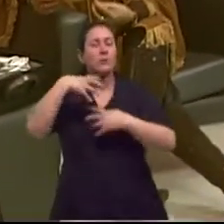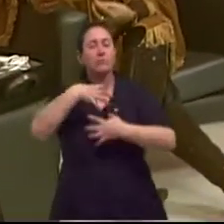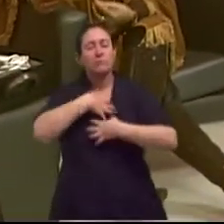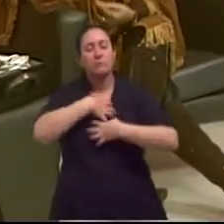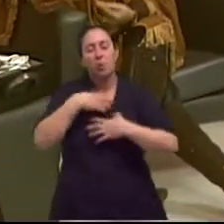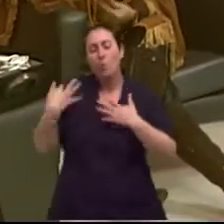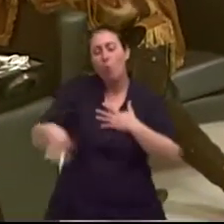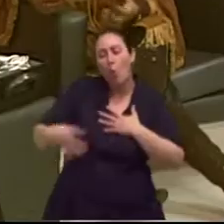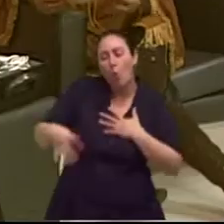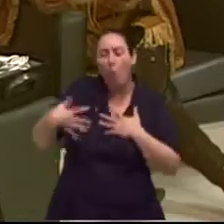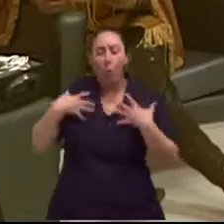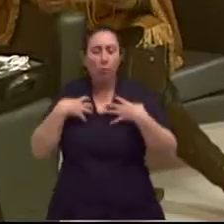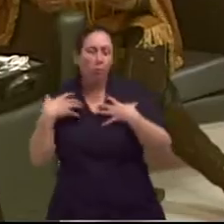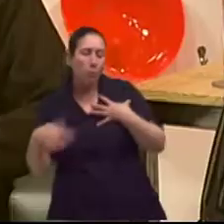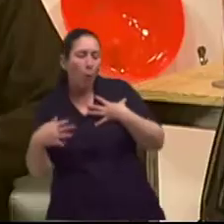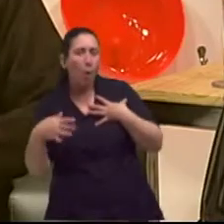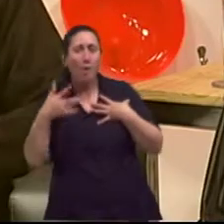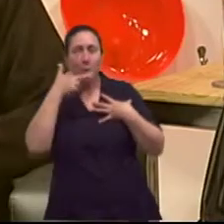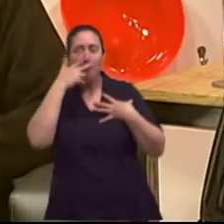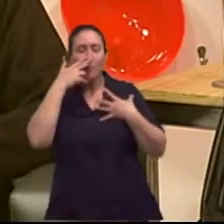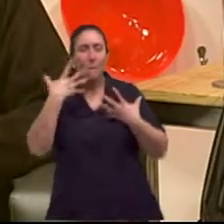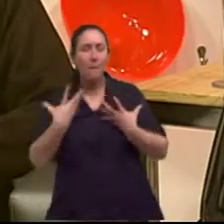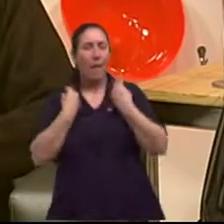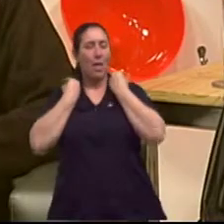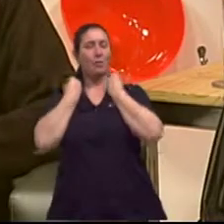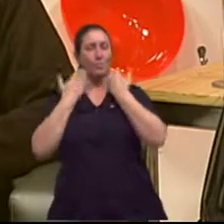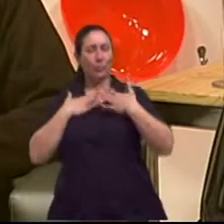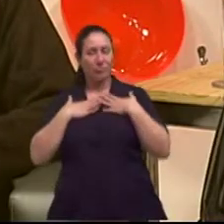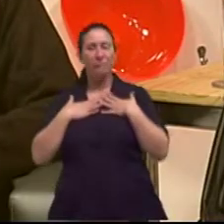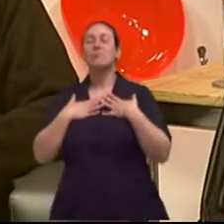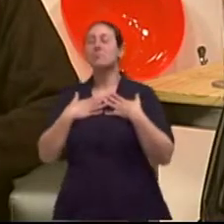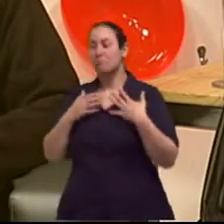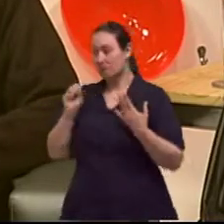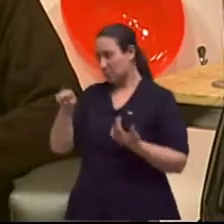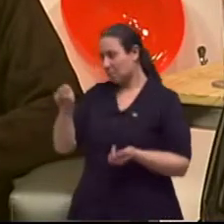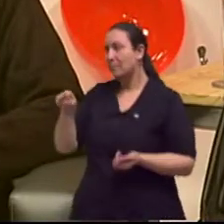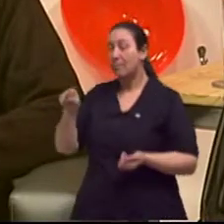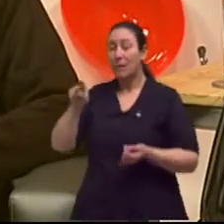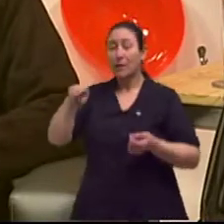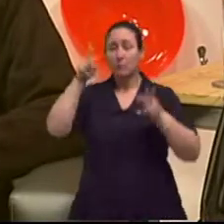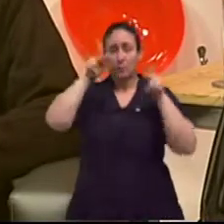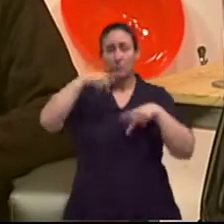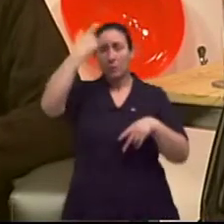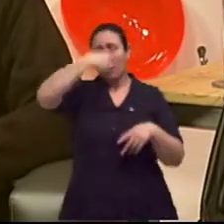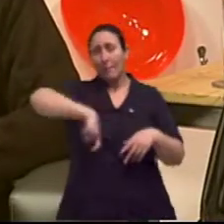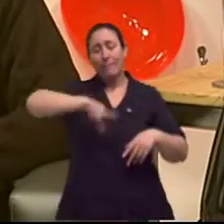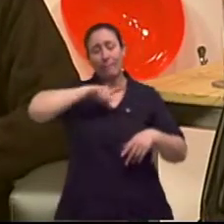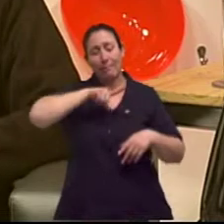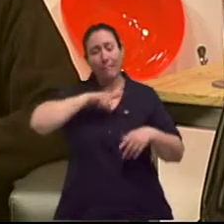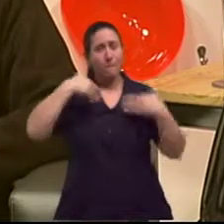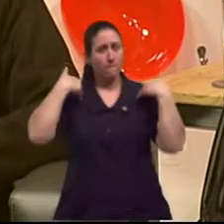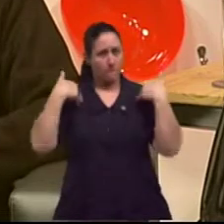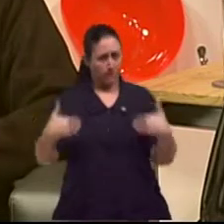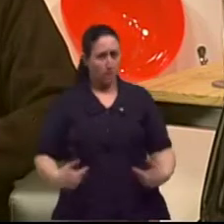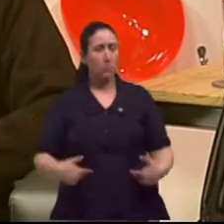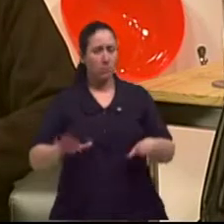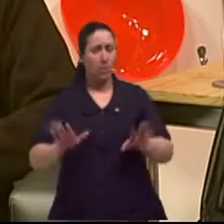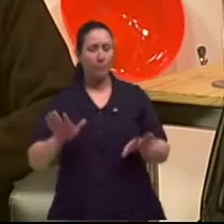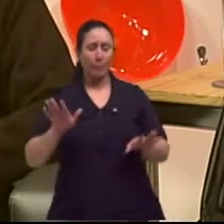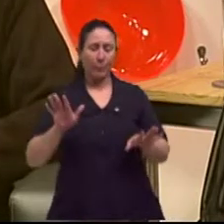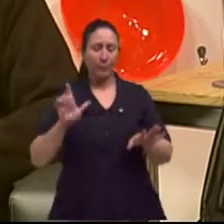queixando. Isso. Ela vai entrar numa característica física e numa característica